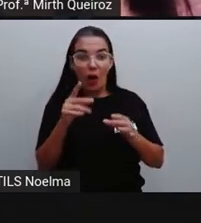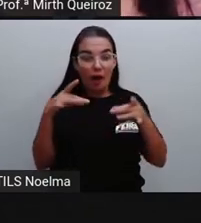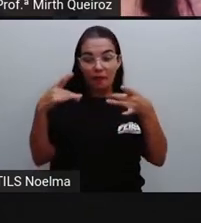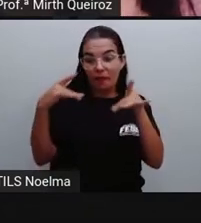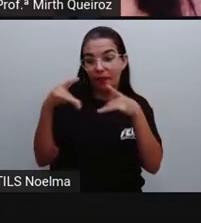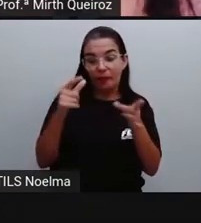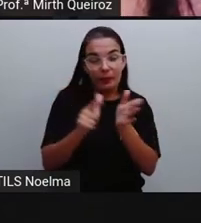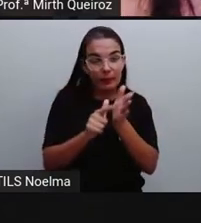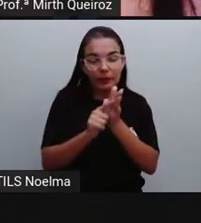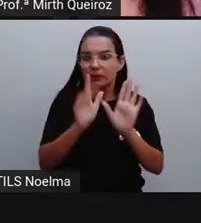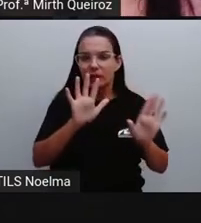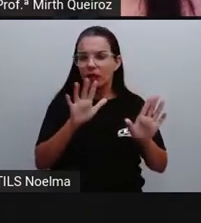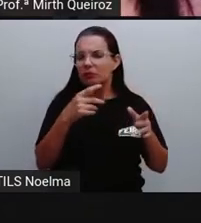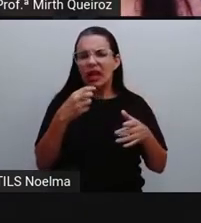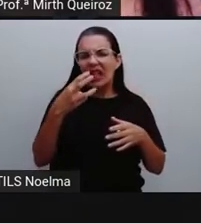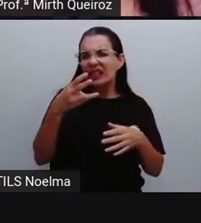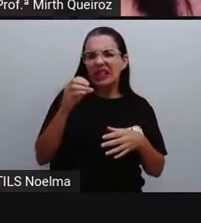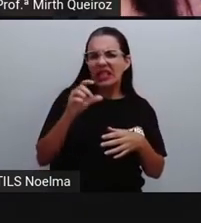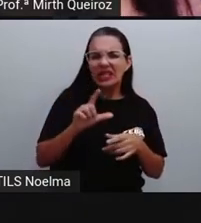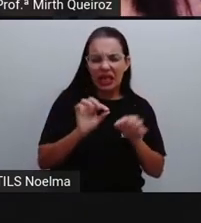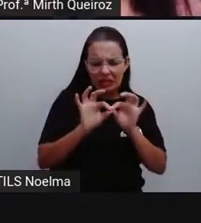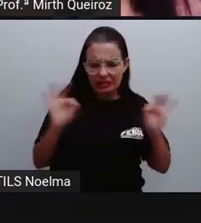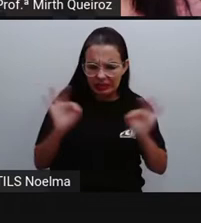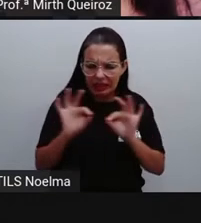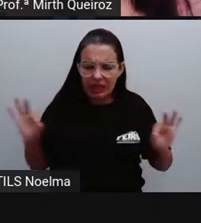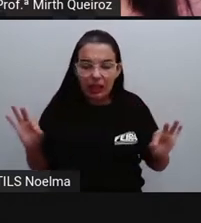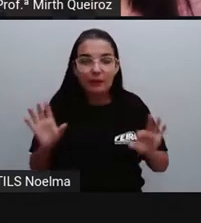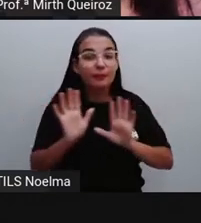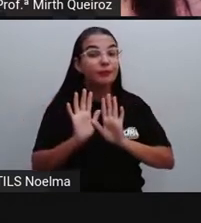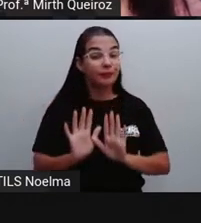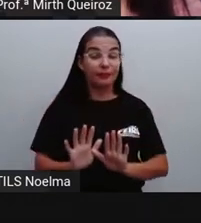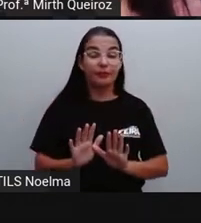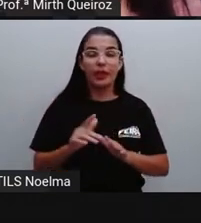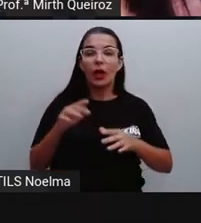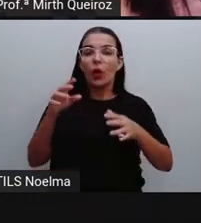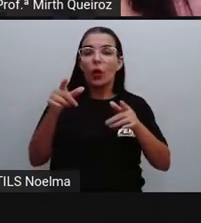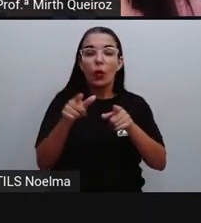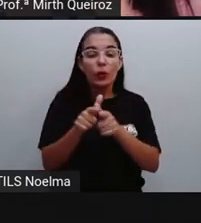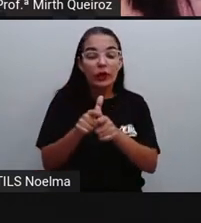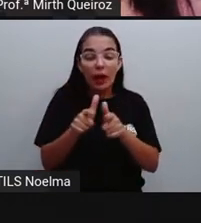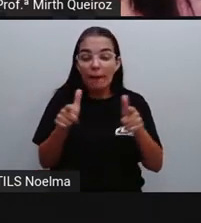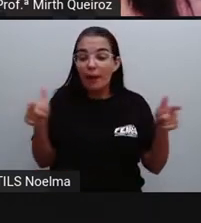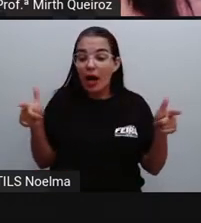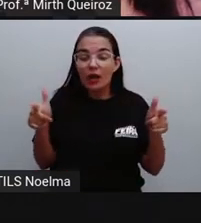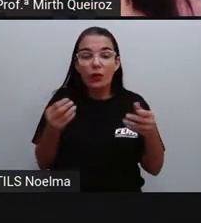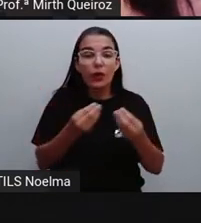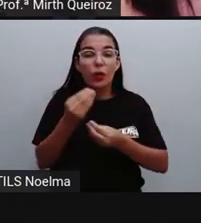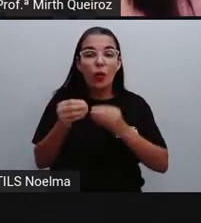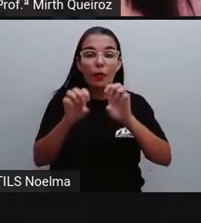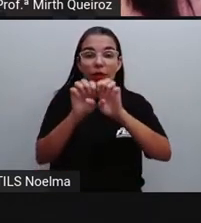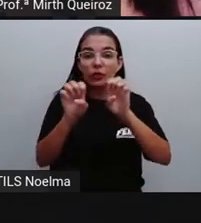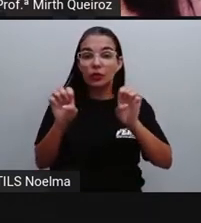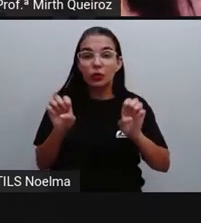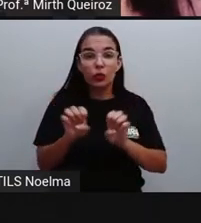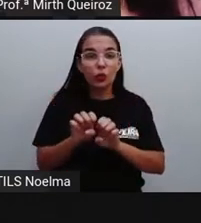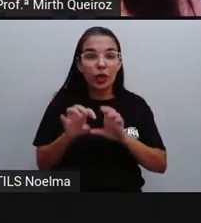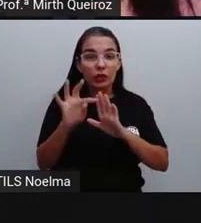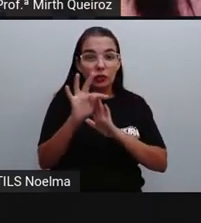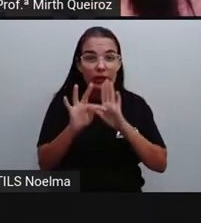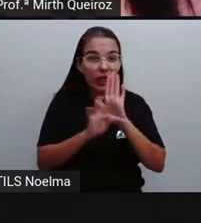Não, é 30 linhas. Não, o corpo da carta, o tamanho e a estrutura deste corpo, ele